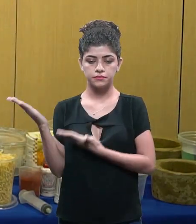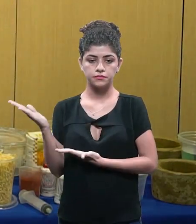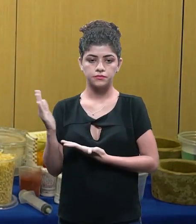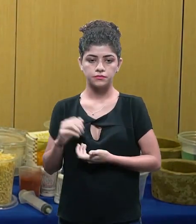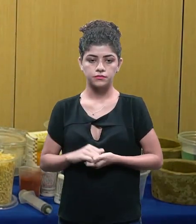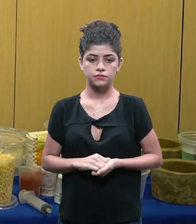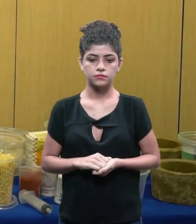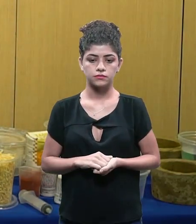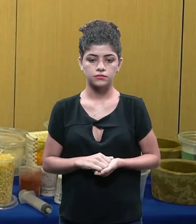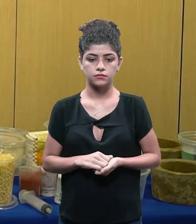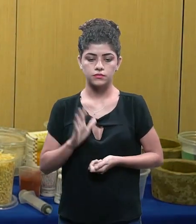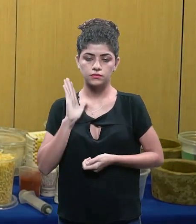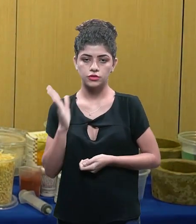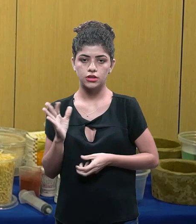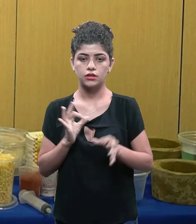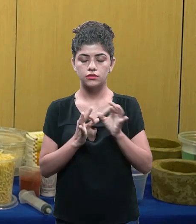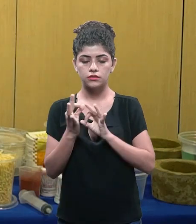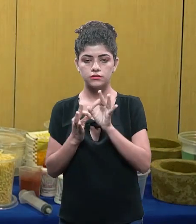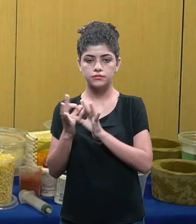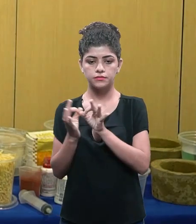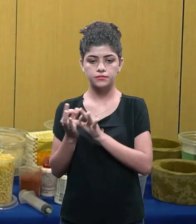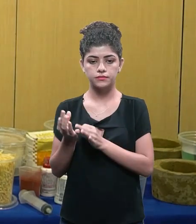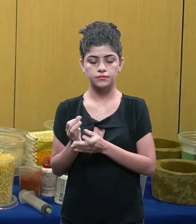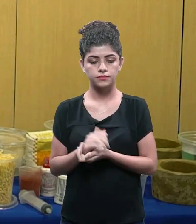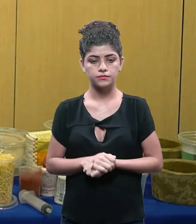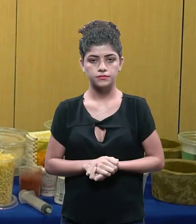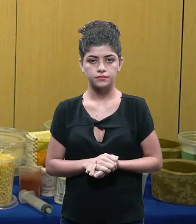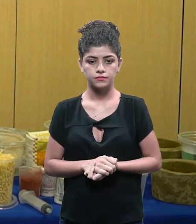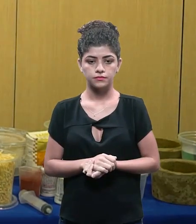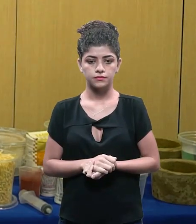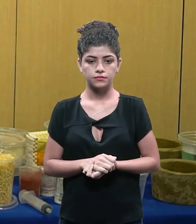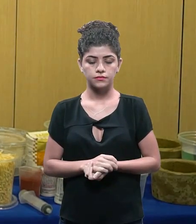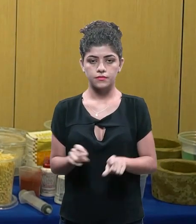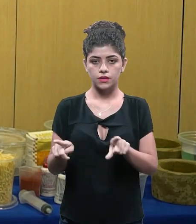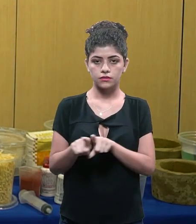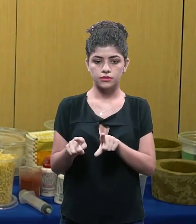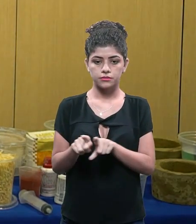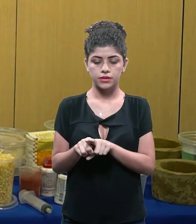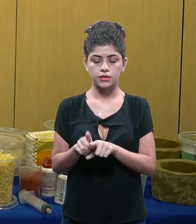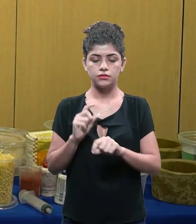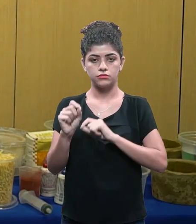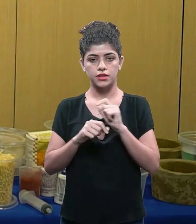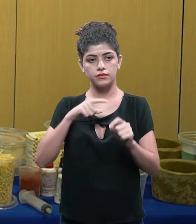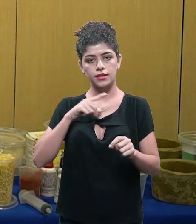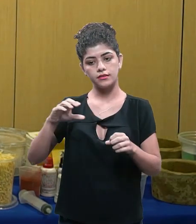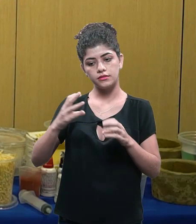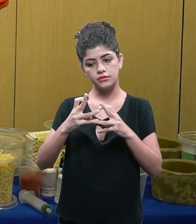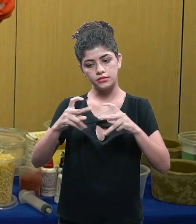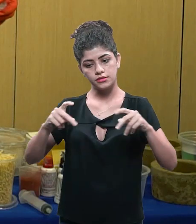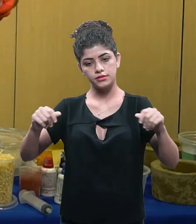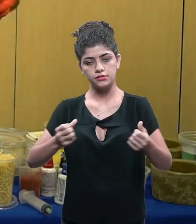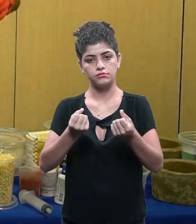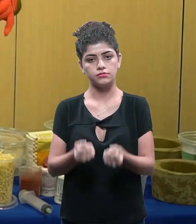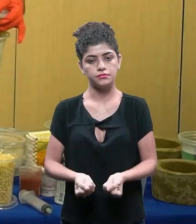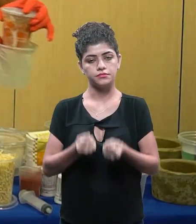parte externa certo que foi já passado o desmoldante a parte que vai virar o furo também desmoldante e